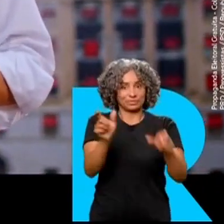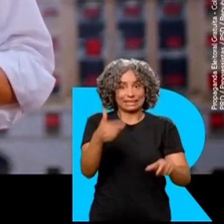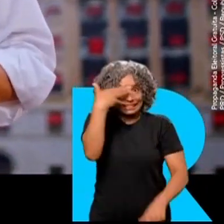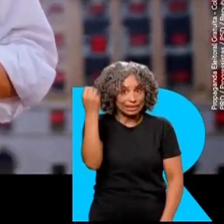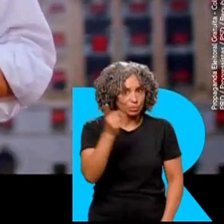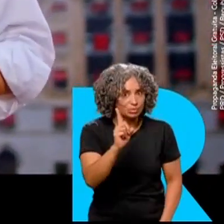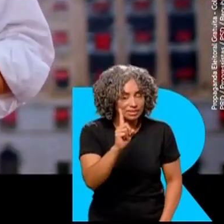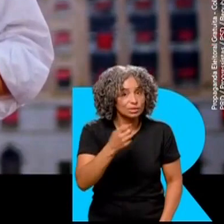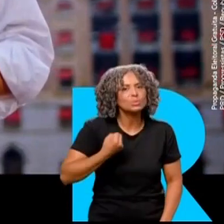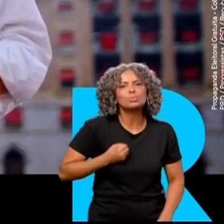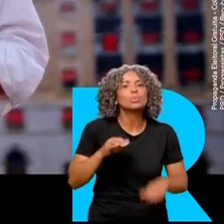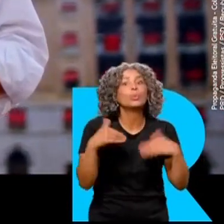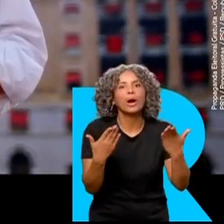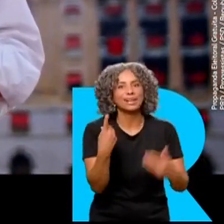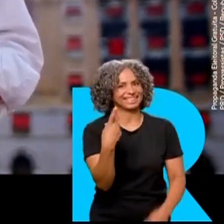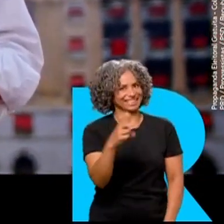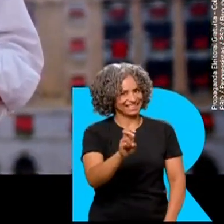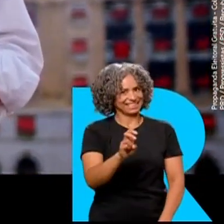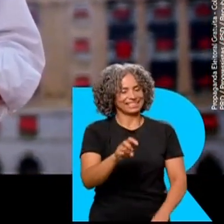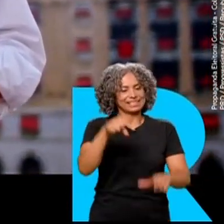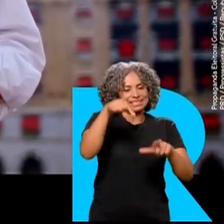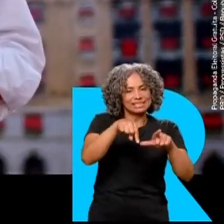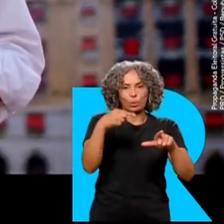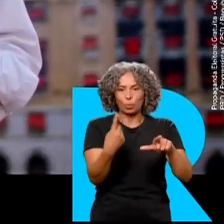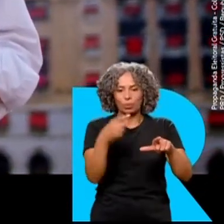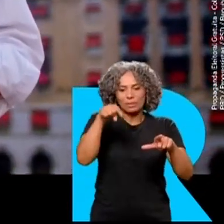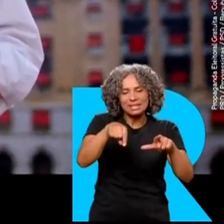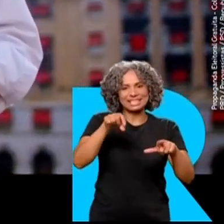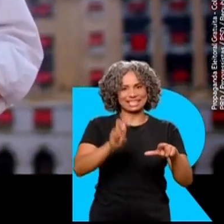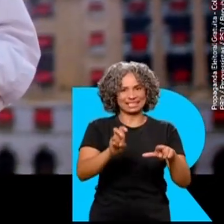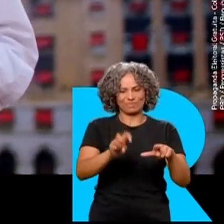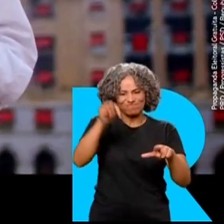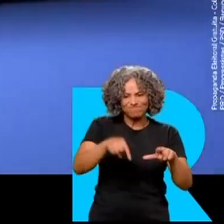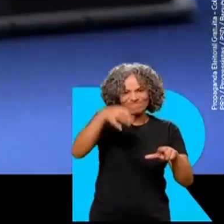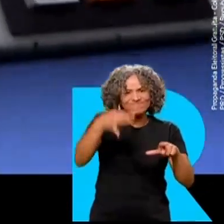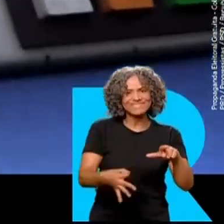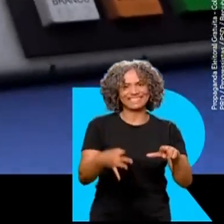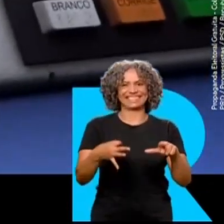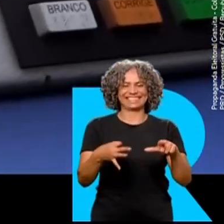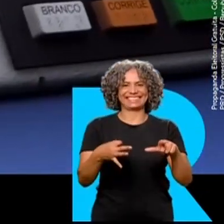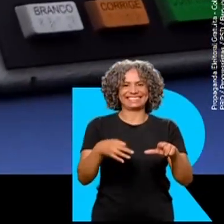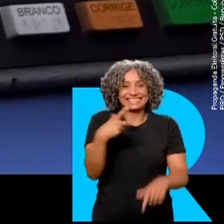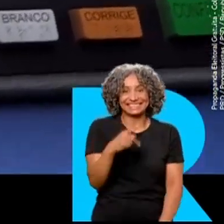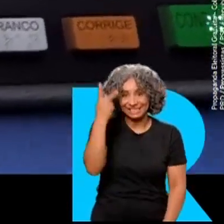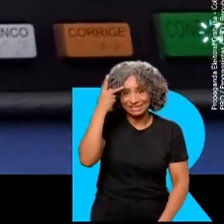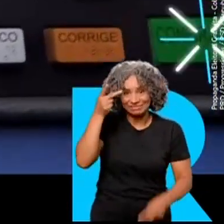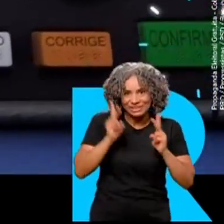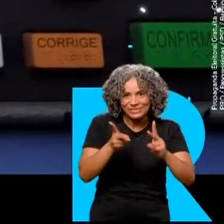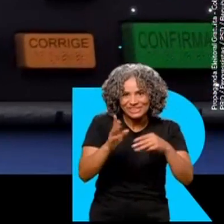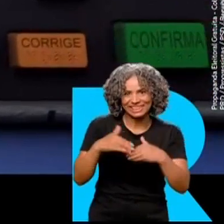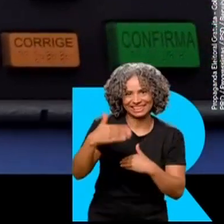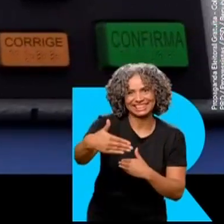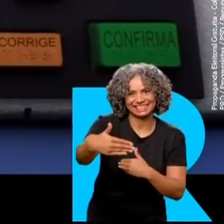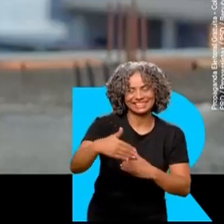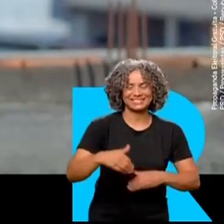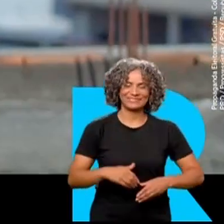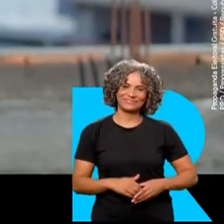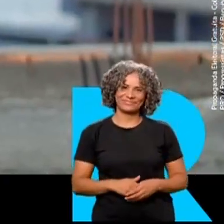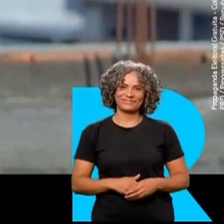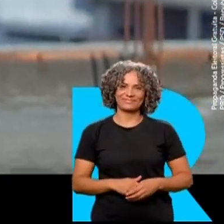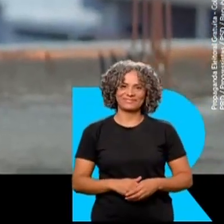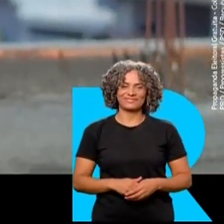gente Não esquece, gente O número é 15 Aperta 1, aperta o 5 E confirma São Paulo para frente